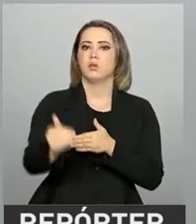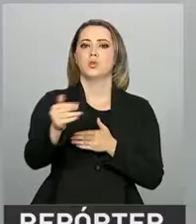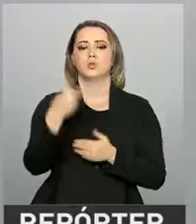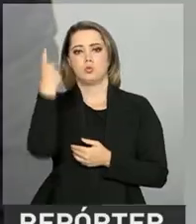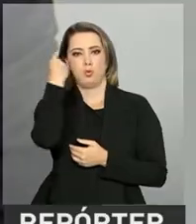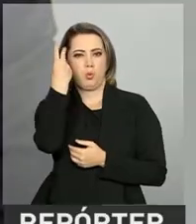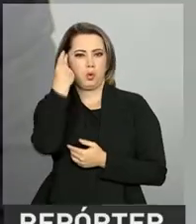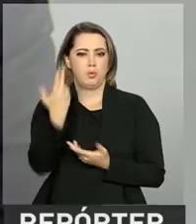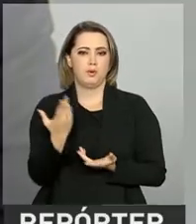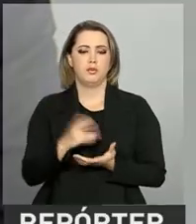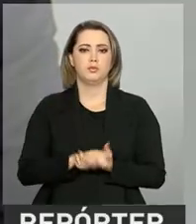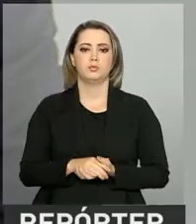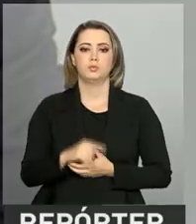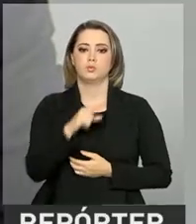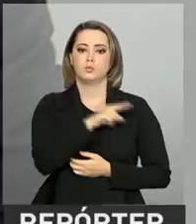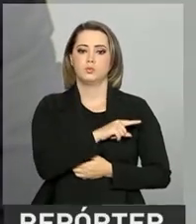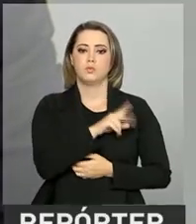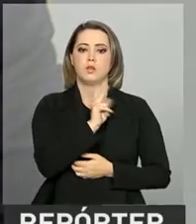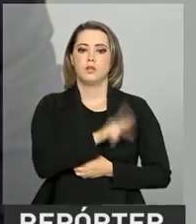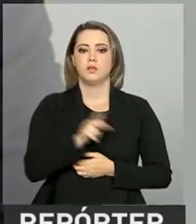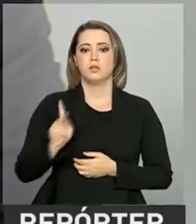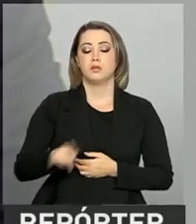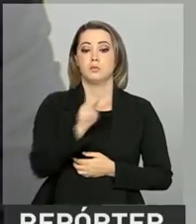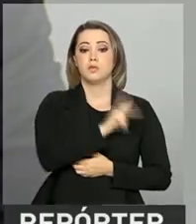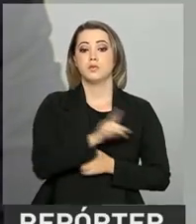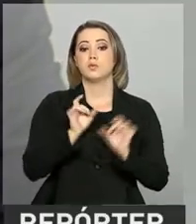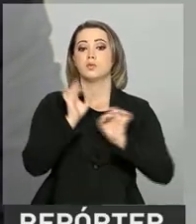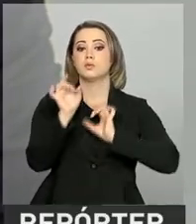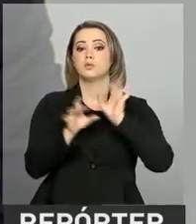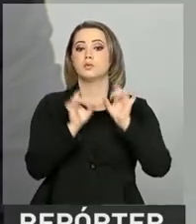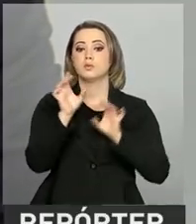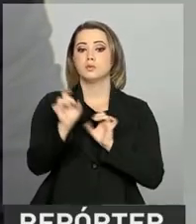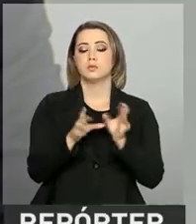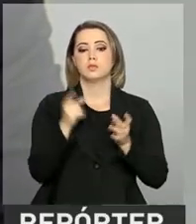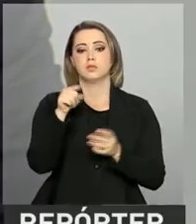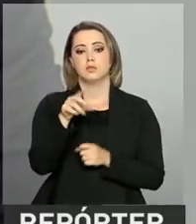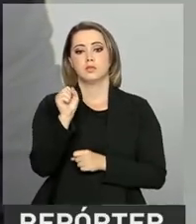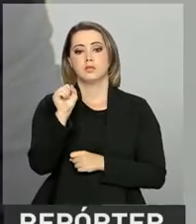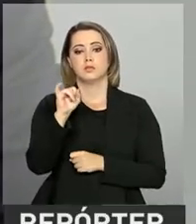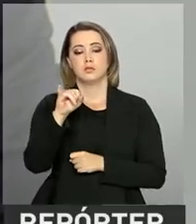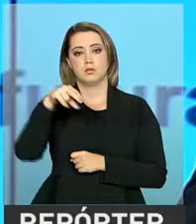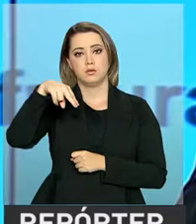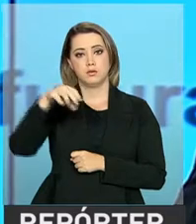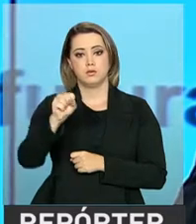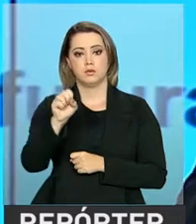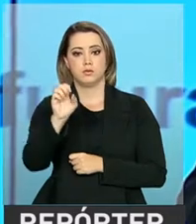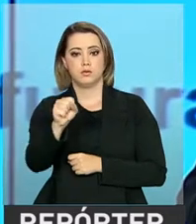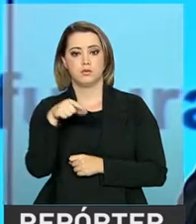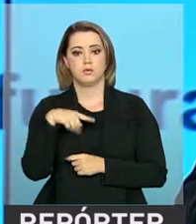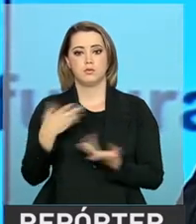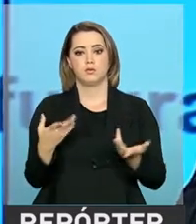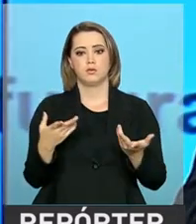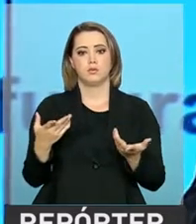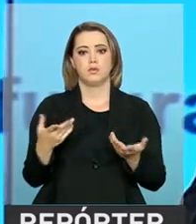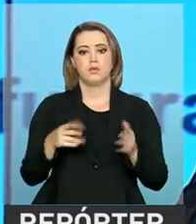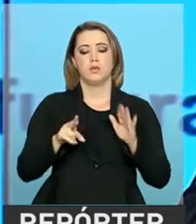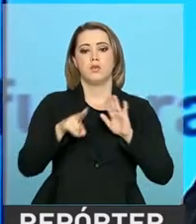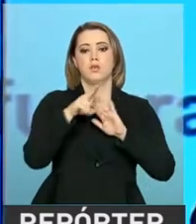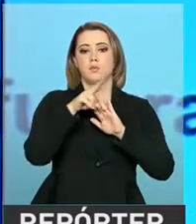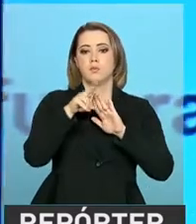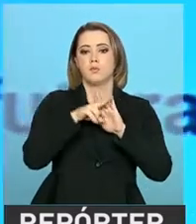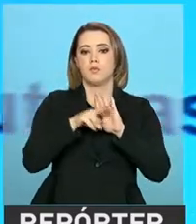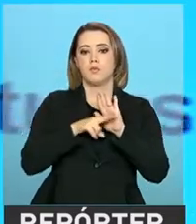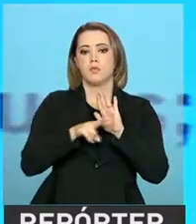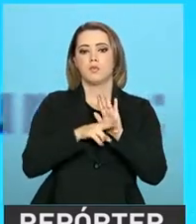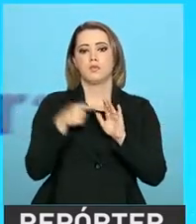normalidade. Para a professora universitária e especialista em Seguridade Social, Luísa Pierdoná, a Previdência tem sido usada para resolver